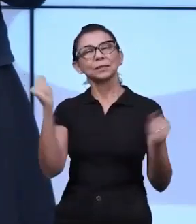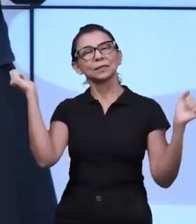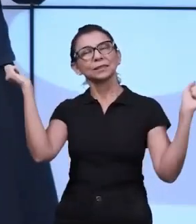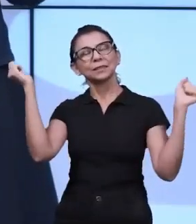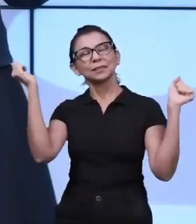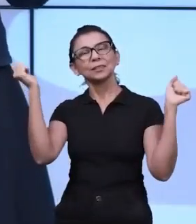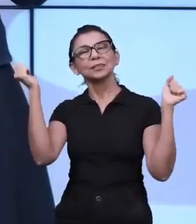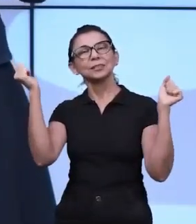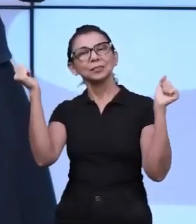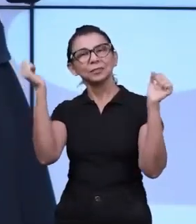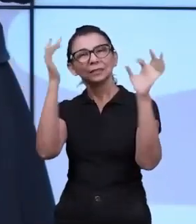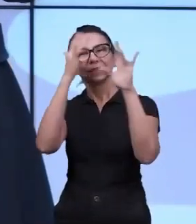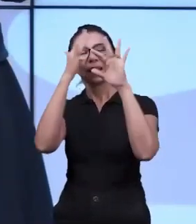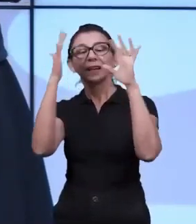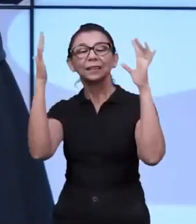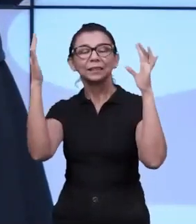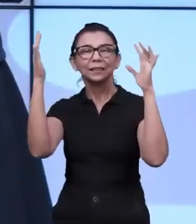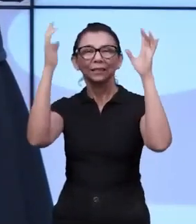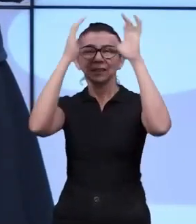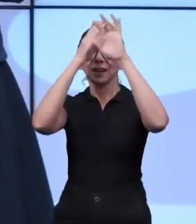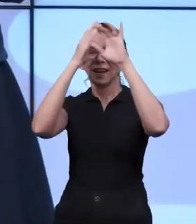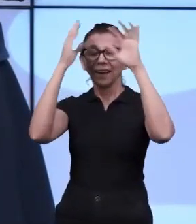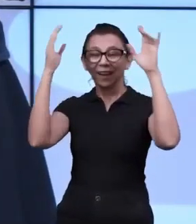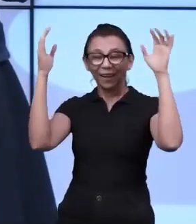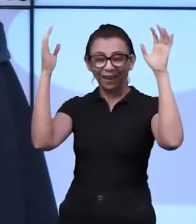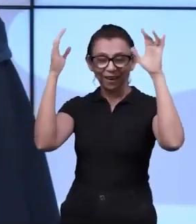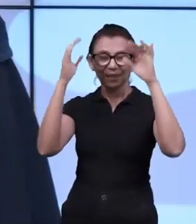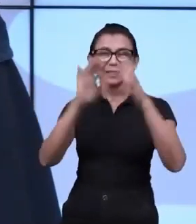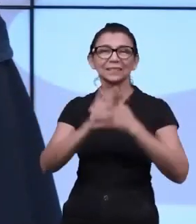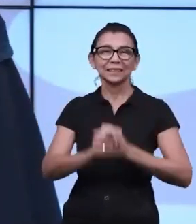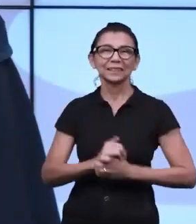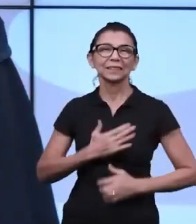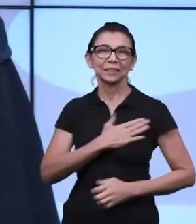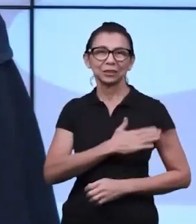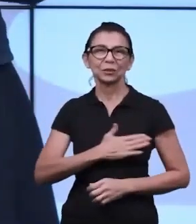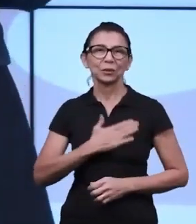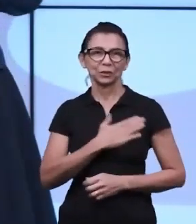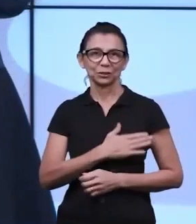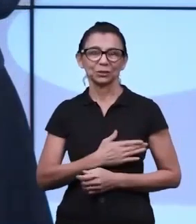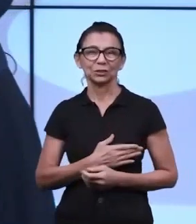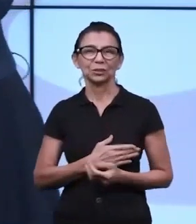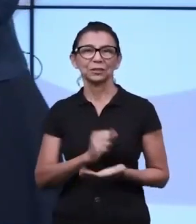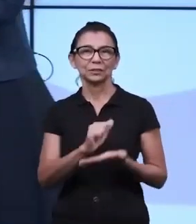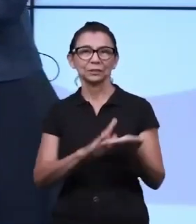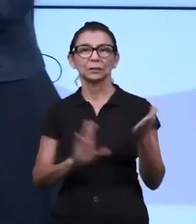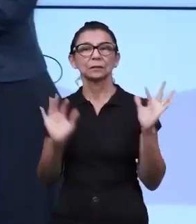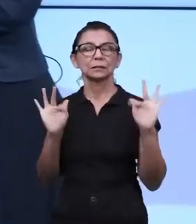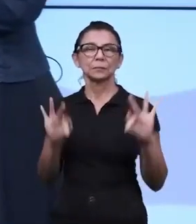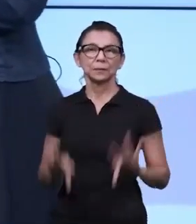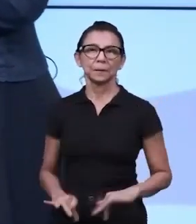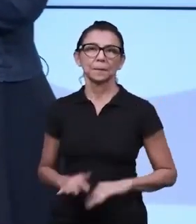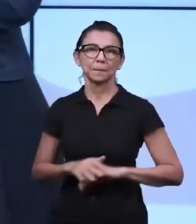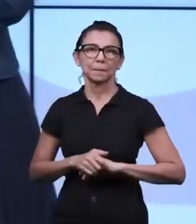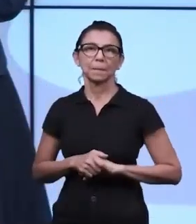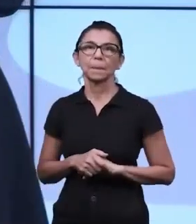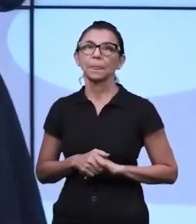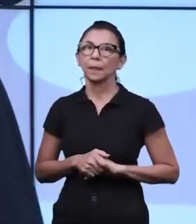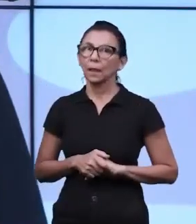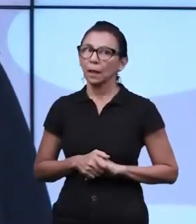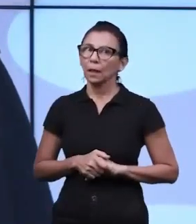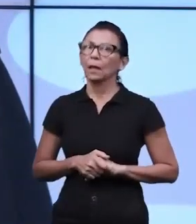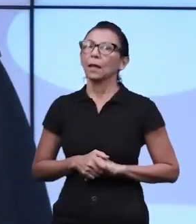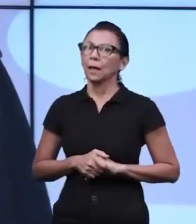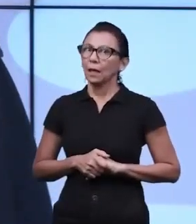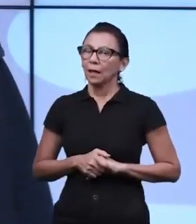intercalando as atividades e isso facilita também para que ele consiga iniciar e terminar as suas tarefas. Evite o